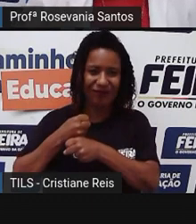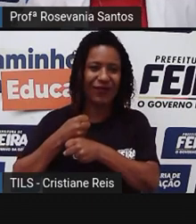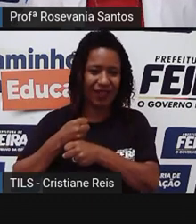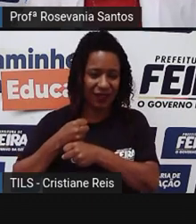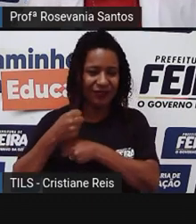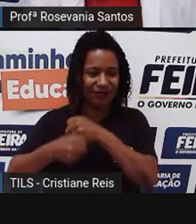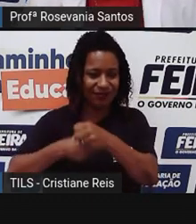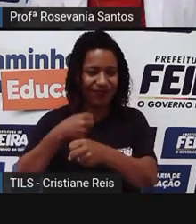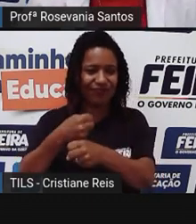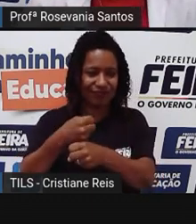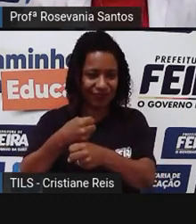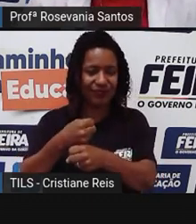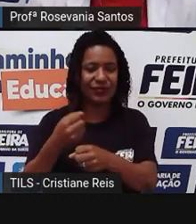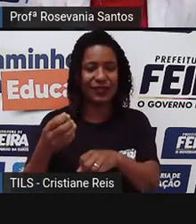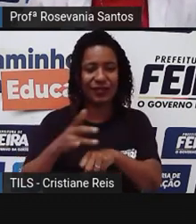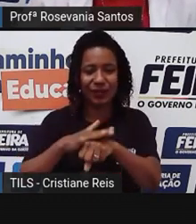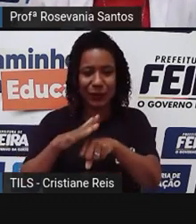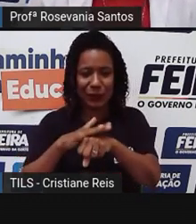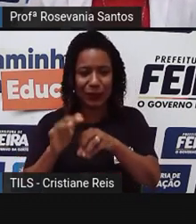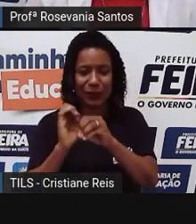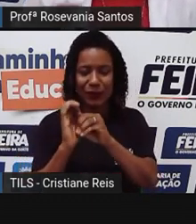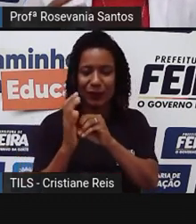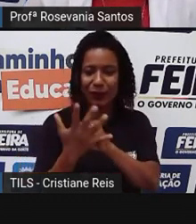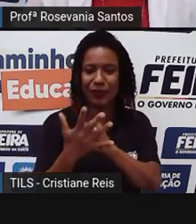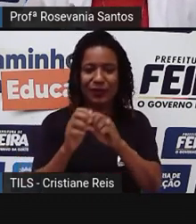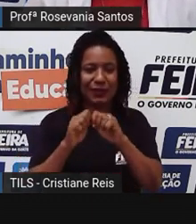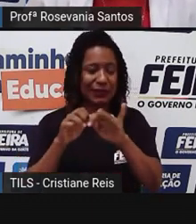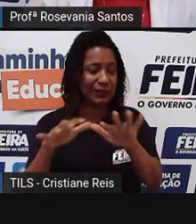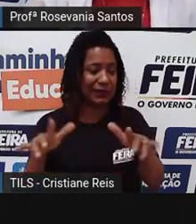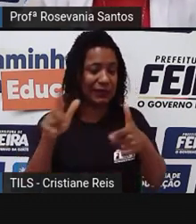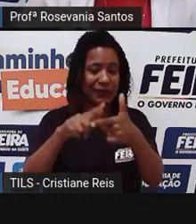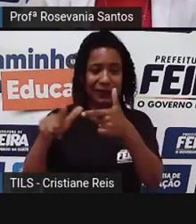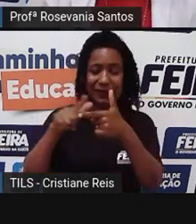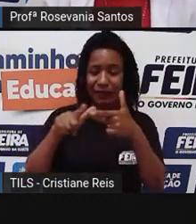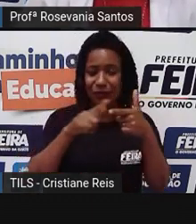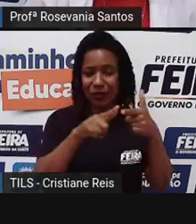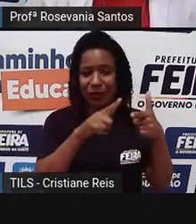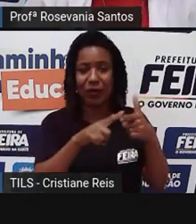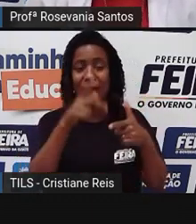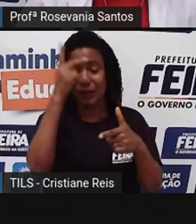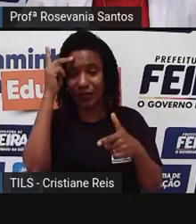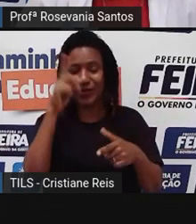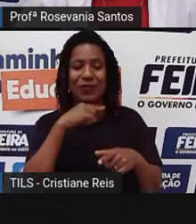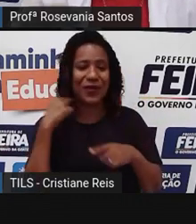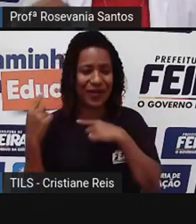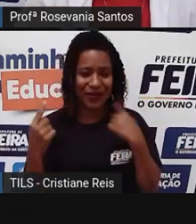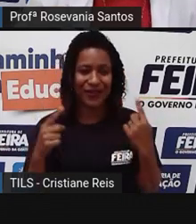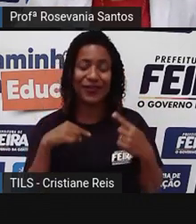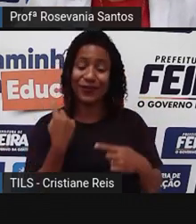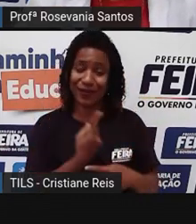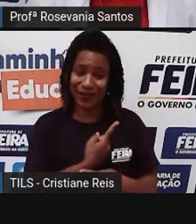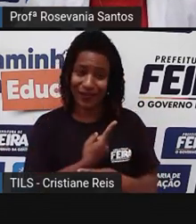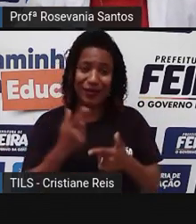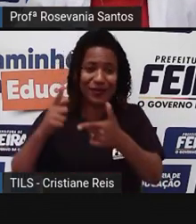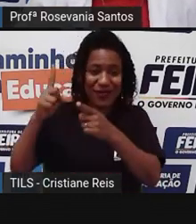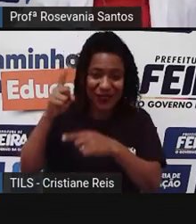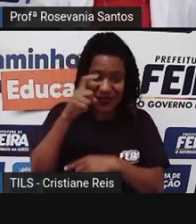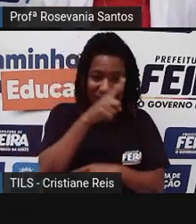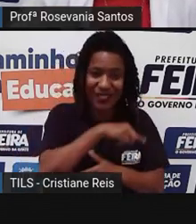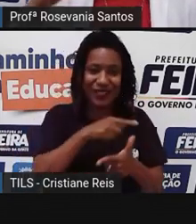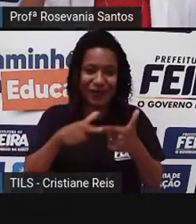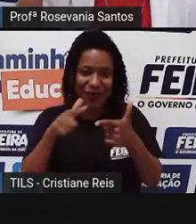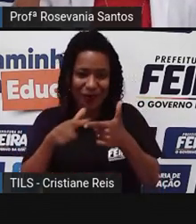onde muitas pessoas não tiveram essa oportunidade. Então, a gente tem sim que aprender a dançar com a chuva. E muitos de vocês